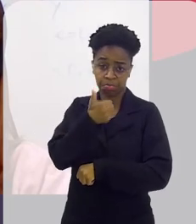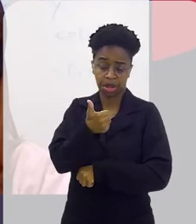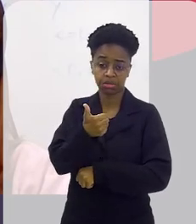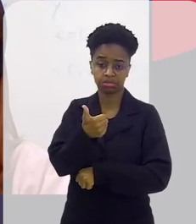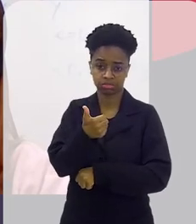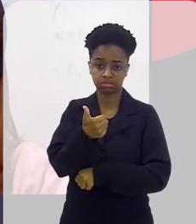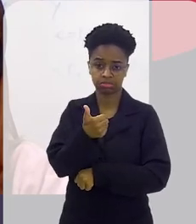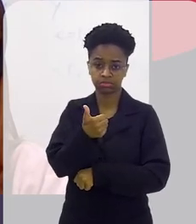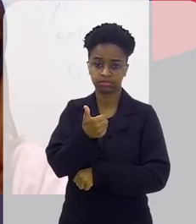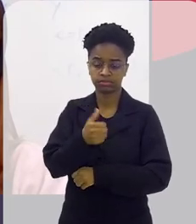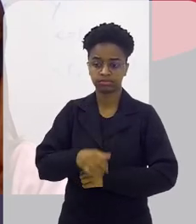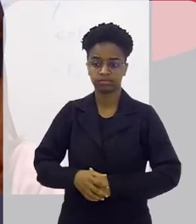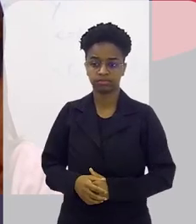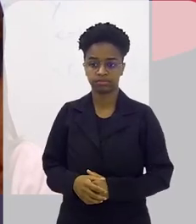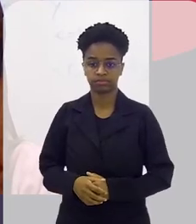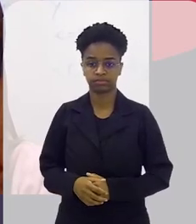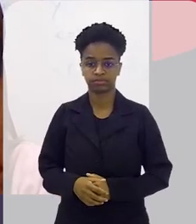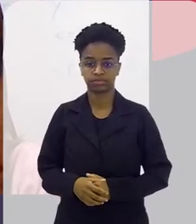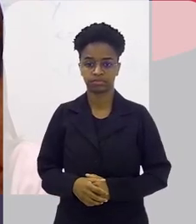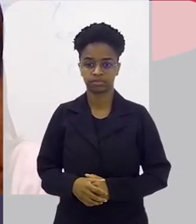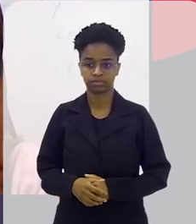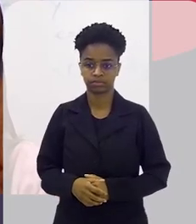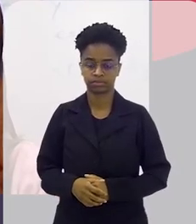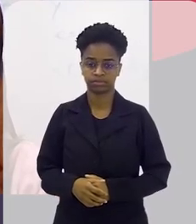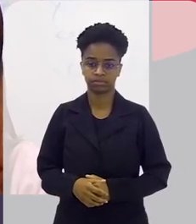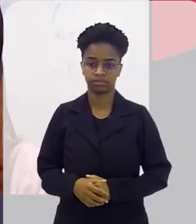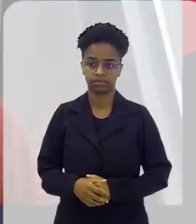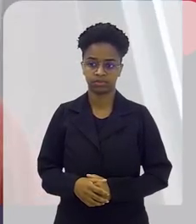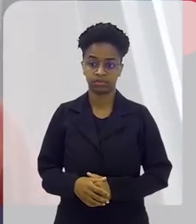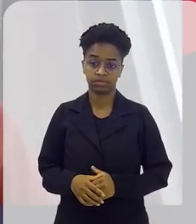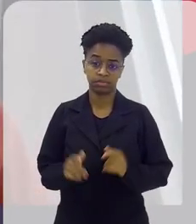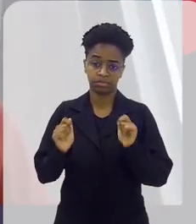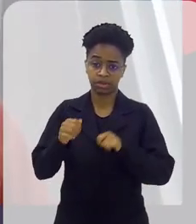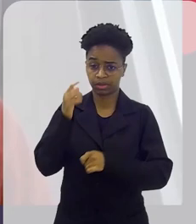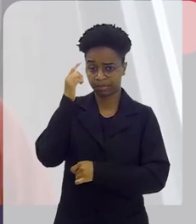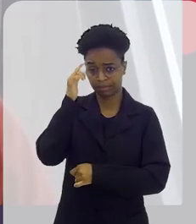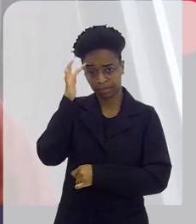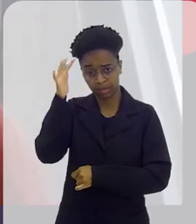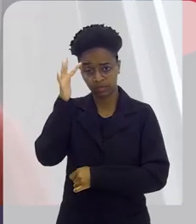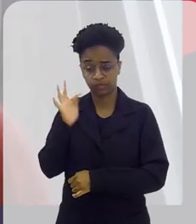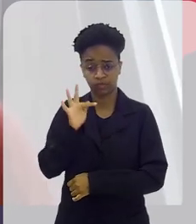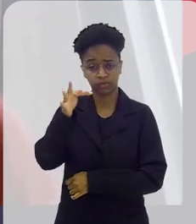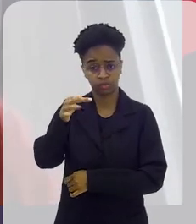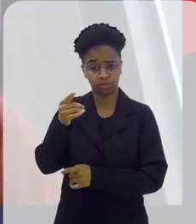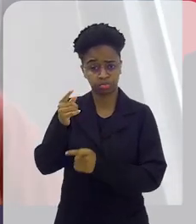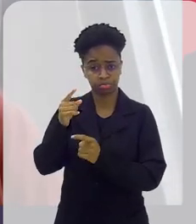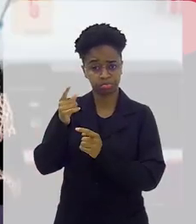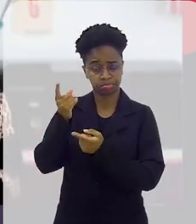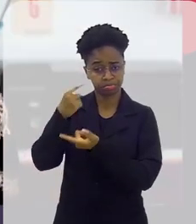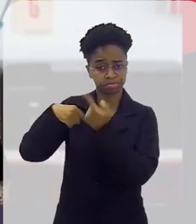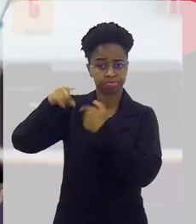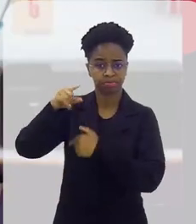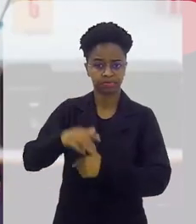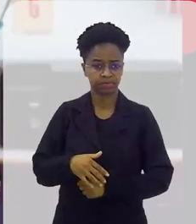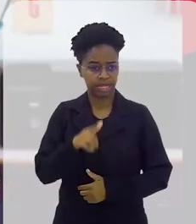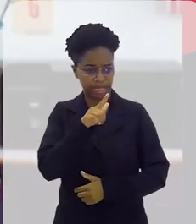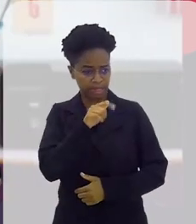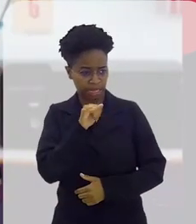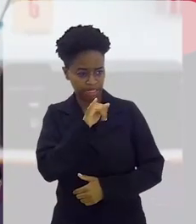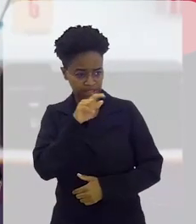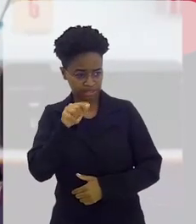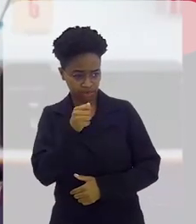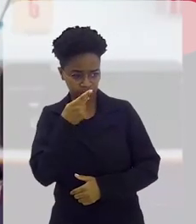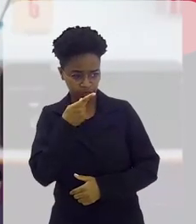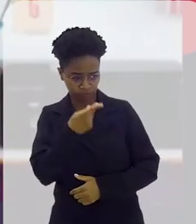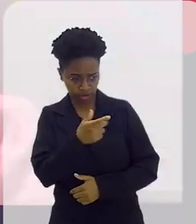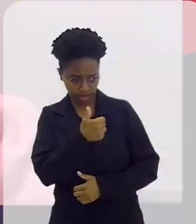bem, está criando com um futuro muito próspero. Que bom! Laysa quer falar um pouquinho